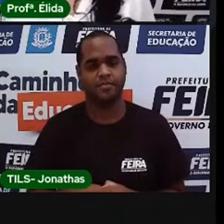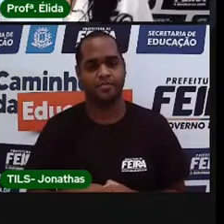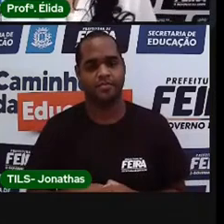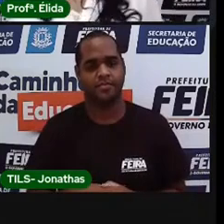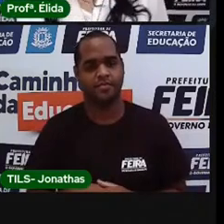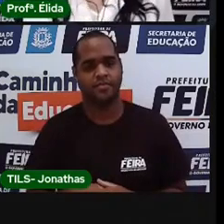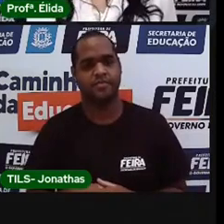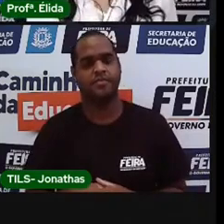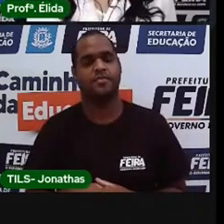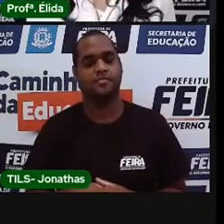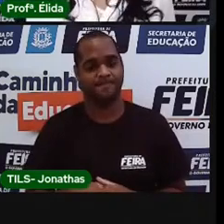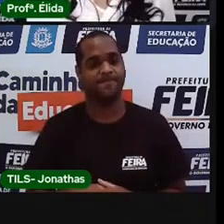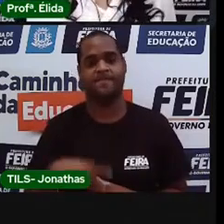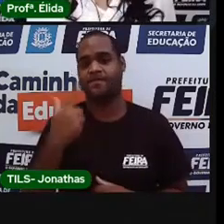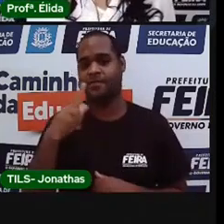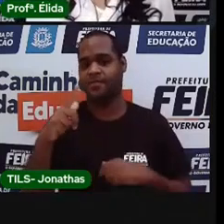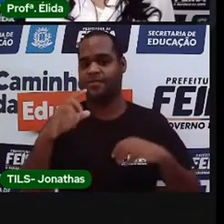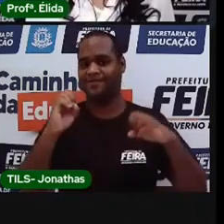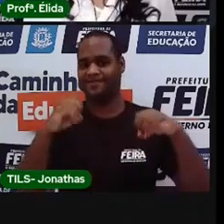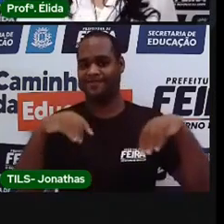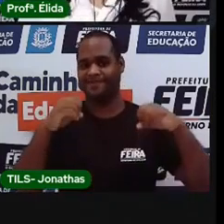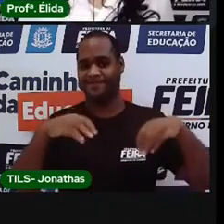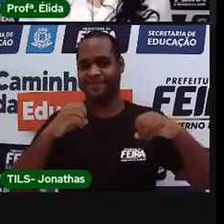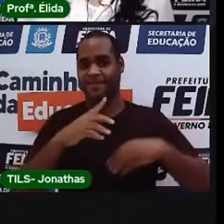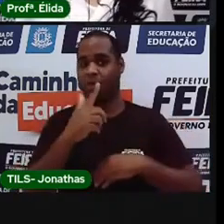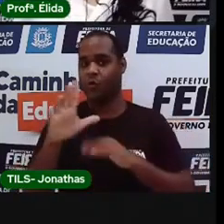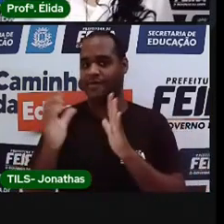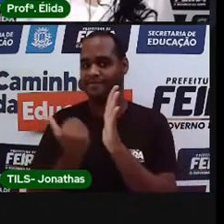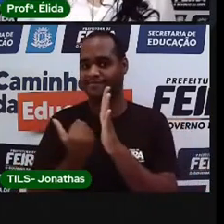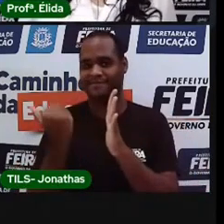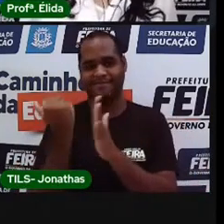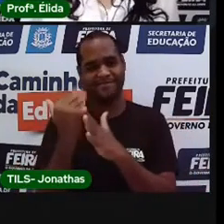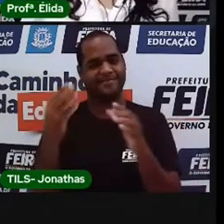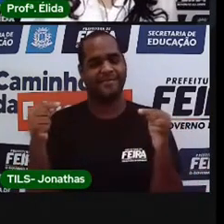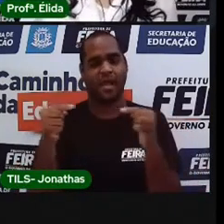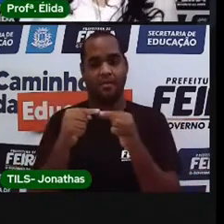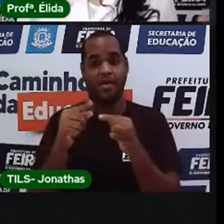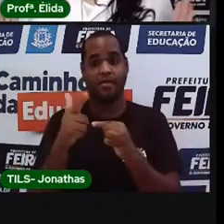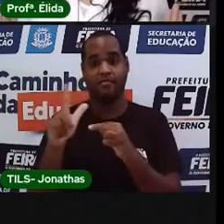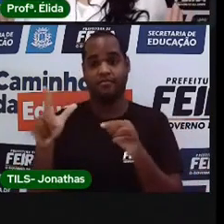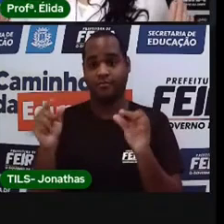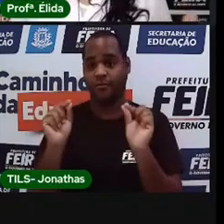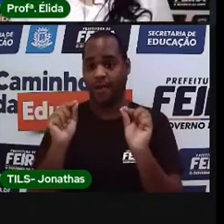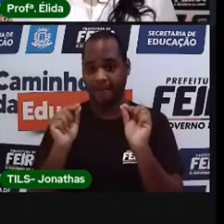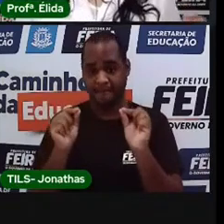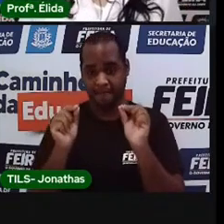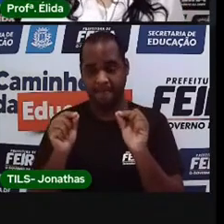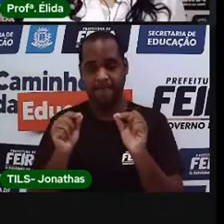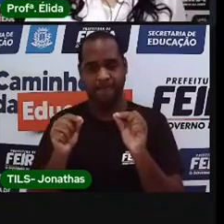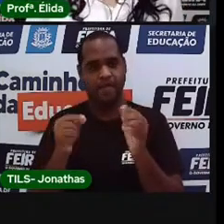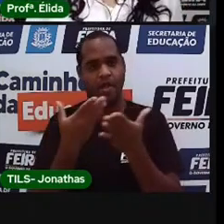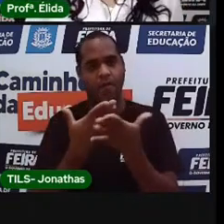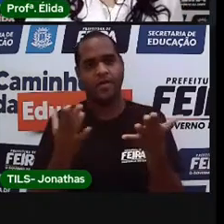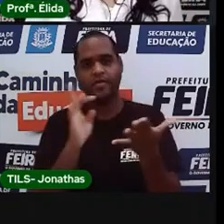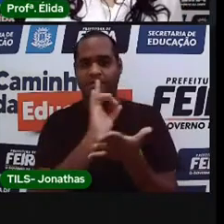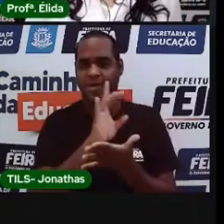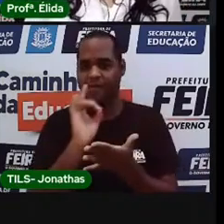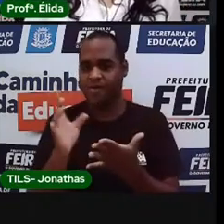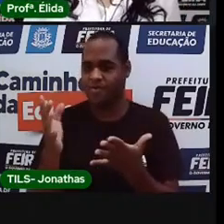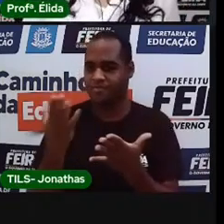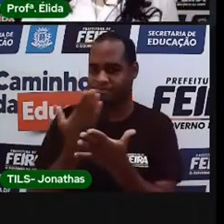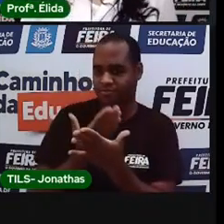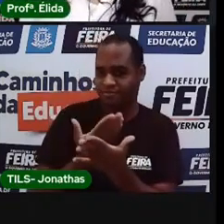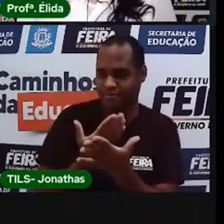A sua atividade complementar é para que, como nós já estudamos o